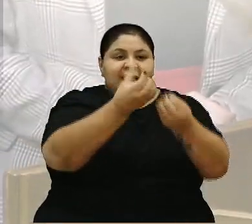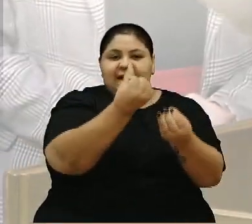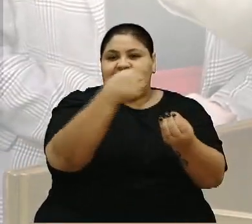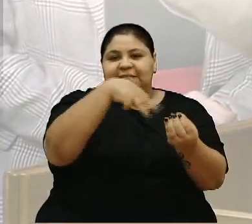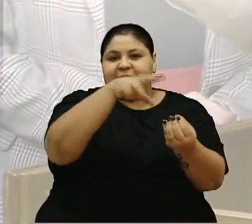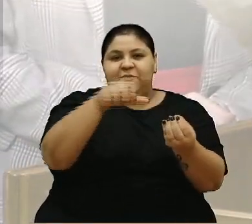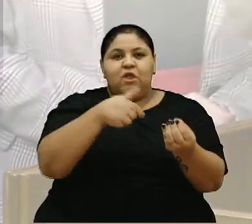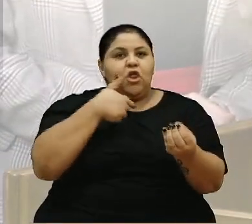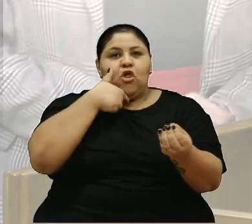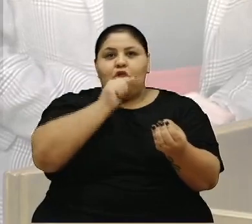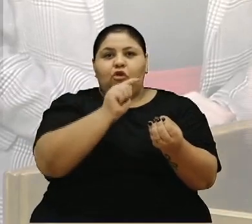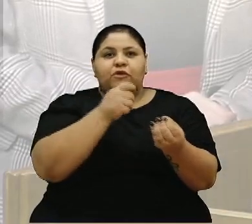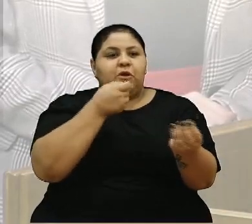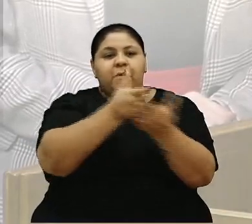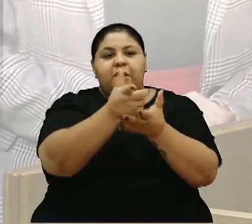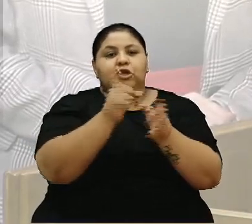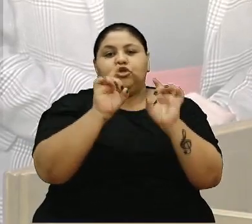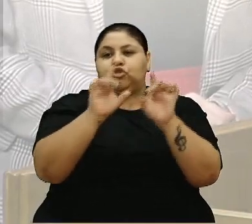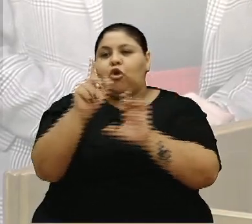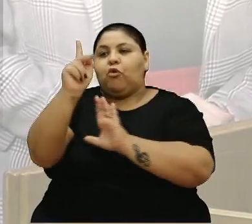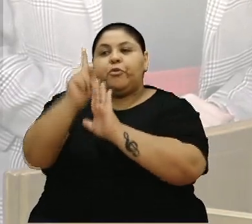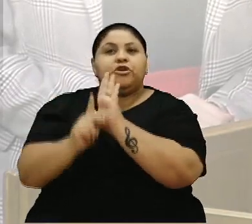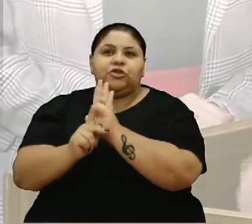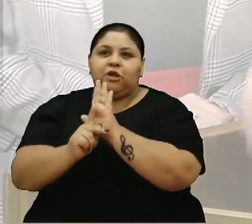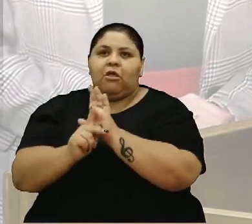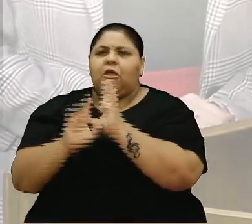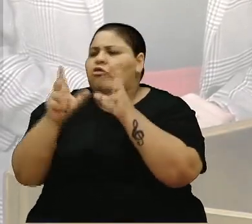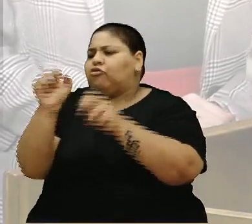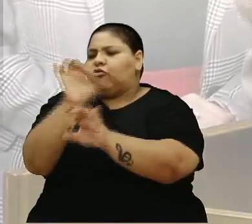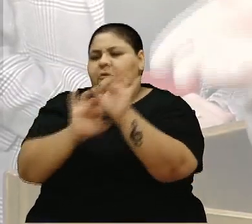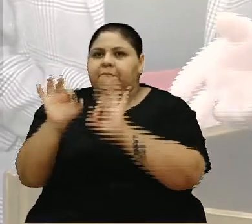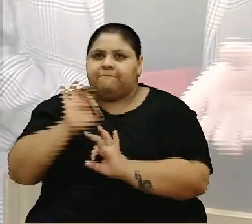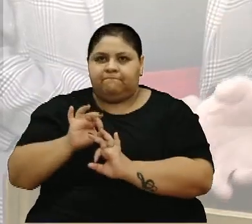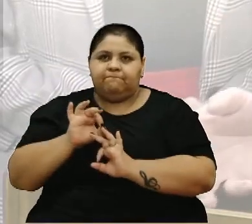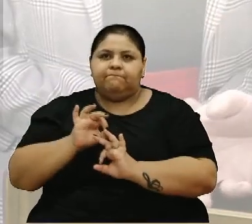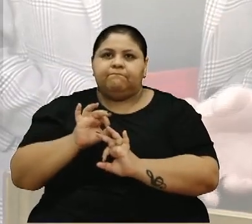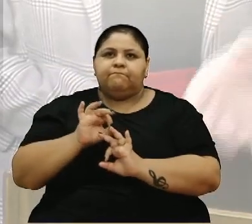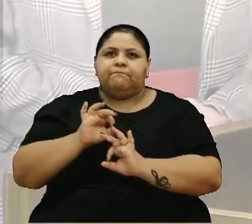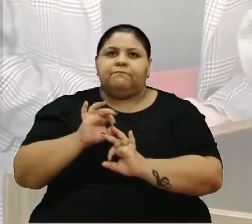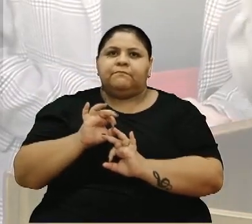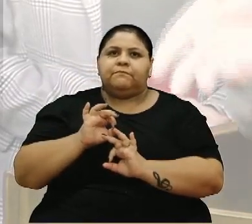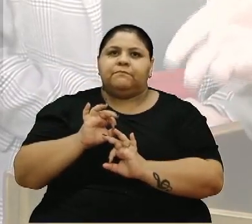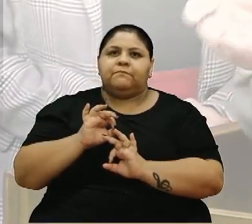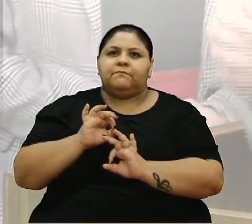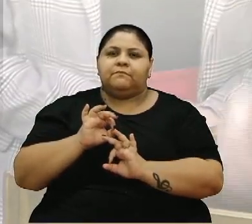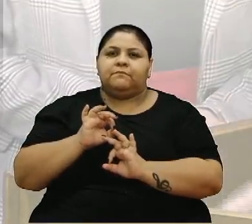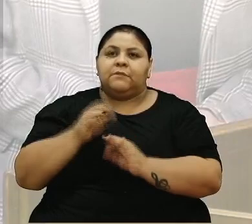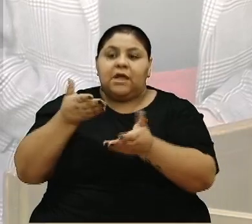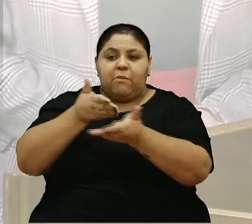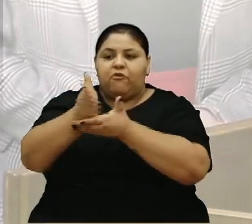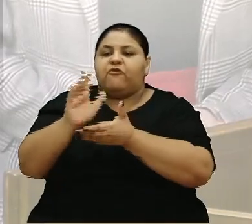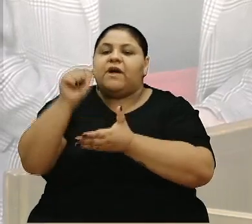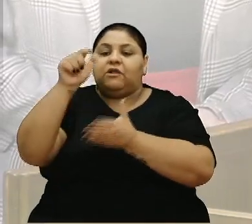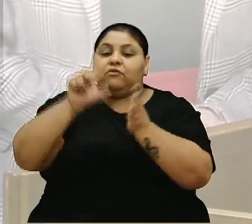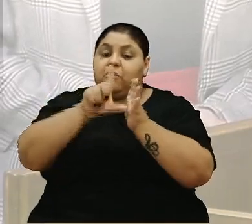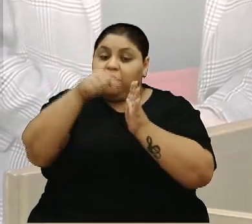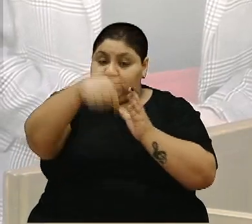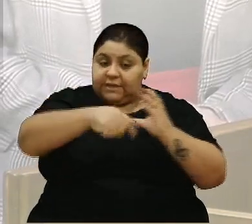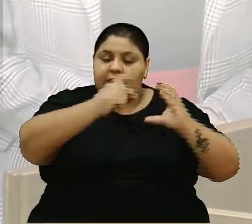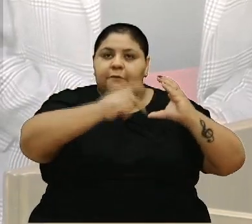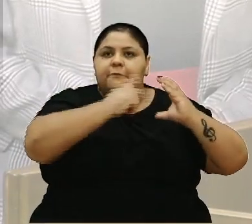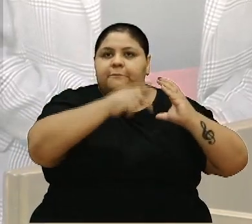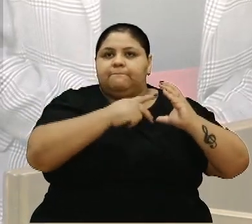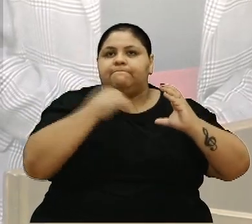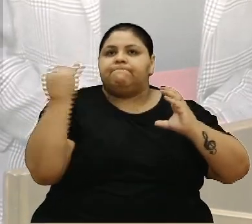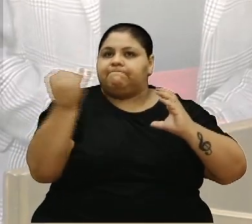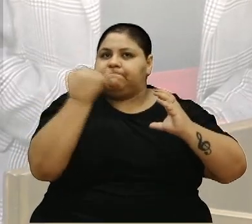consigo pagar passiva, a não ser que tenha um projeto todo trabalhado, um plano de trabalho aprovado depois pela Câmara de Vereadores, então isso é